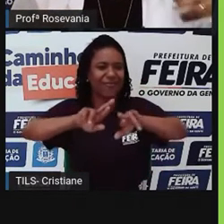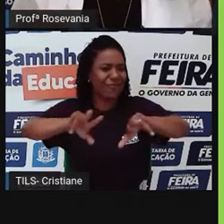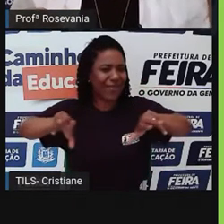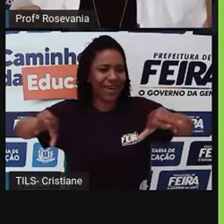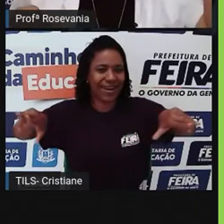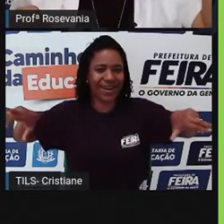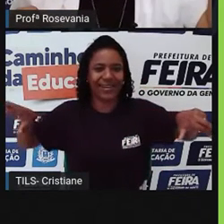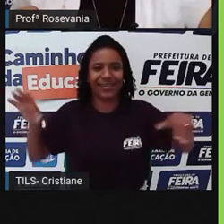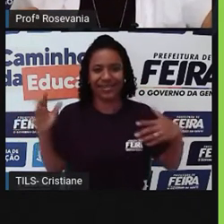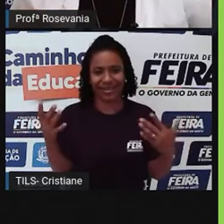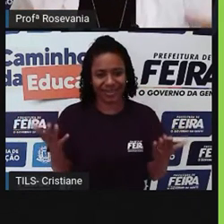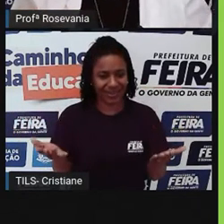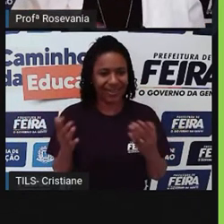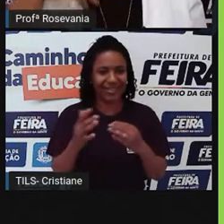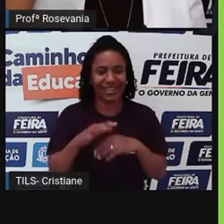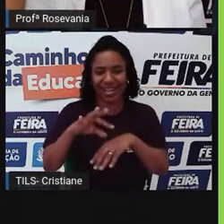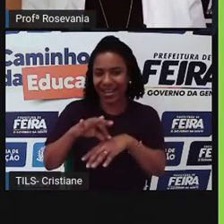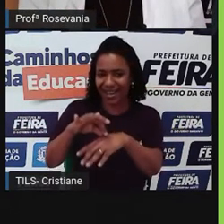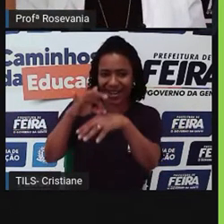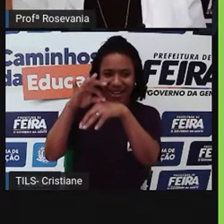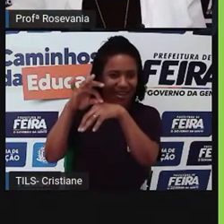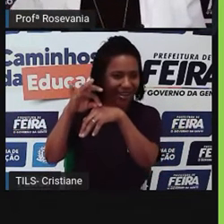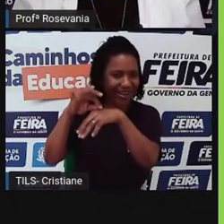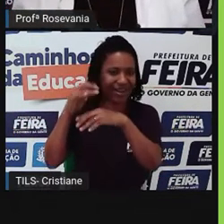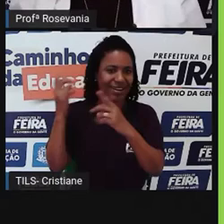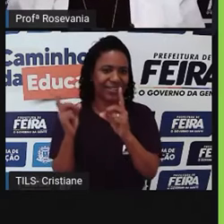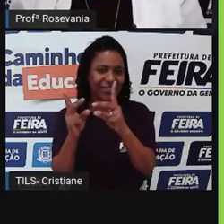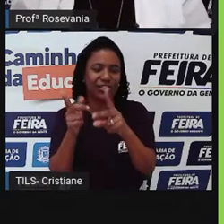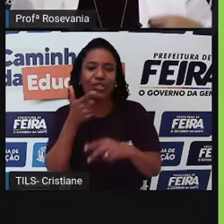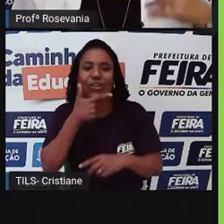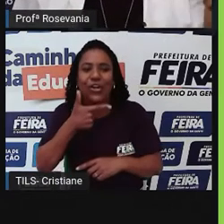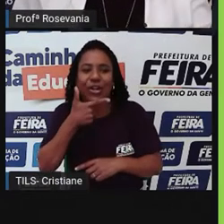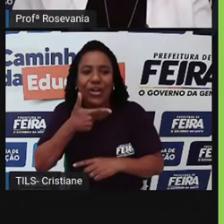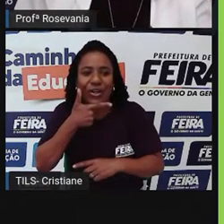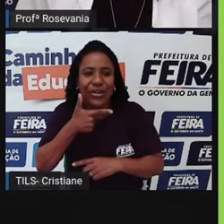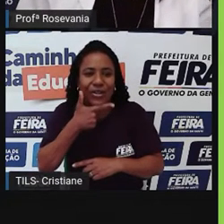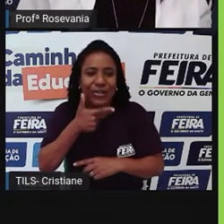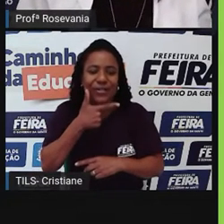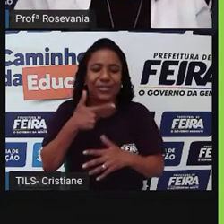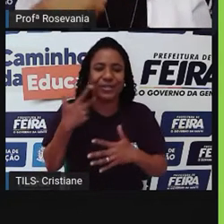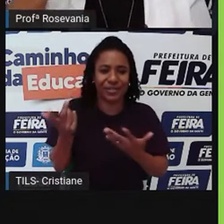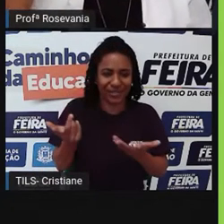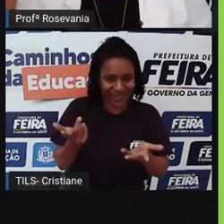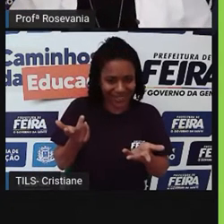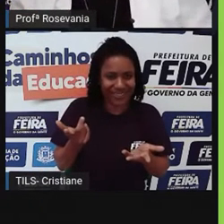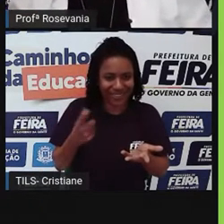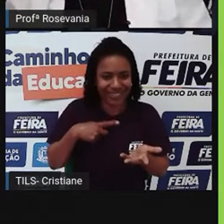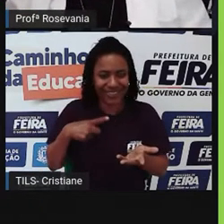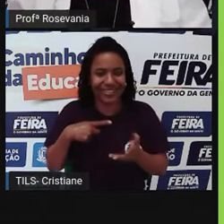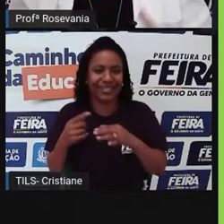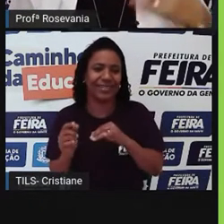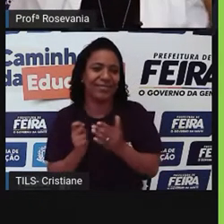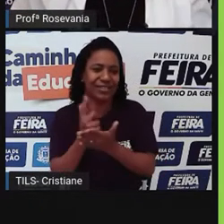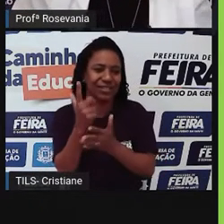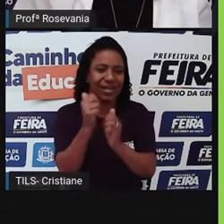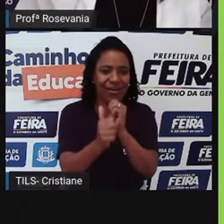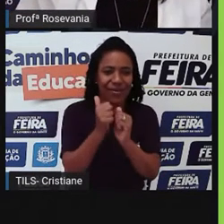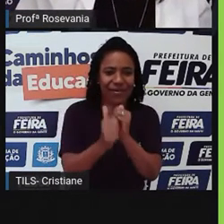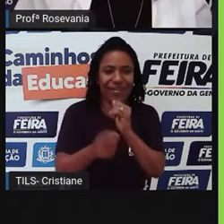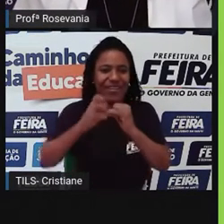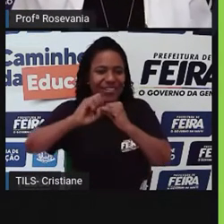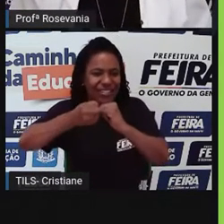frios, a parte das carnes, a parte dos legumes, a parte dos cereais, a parte do artesanato, a parte